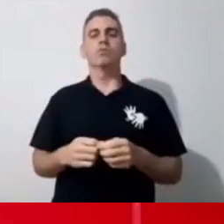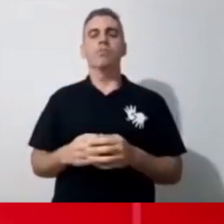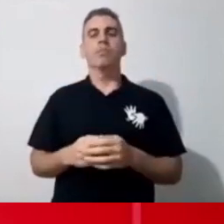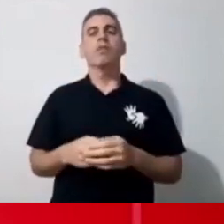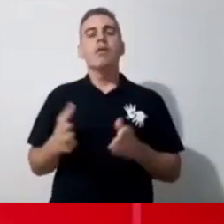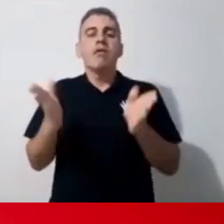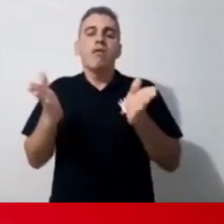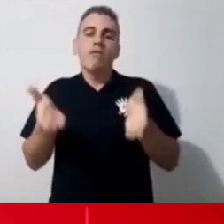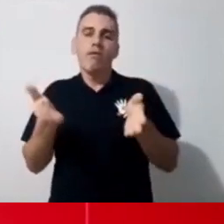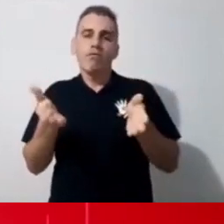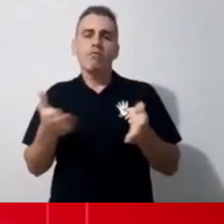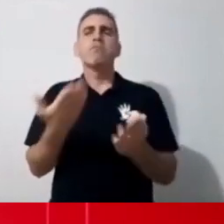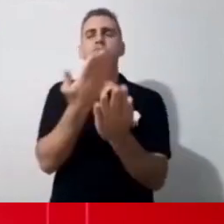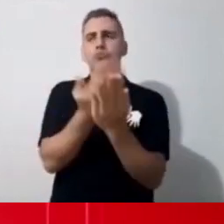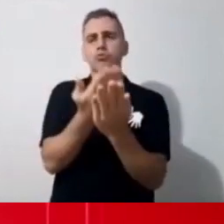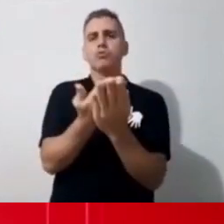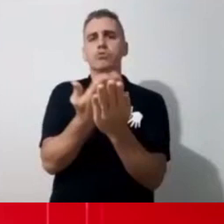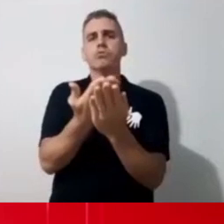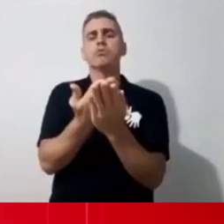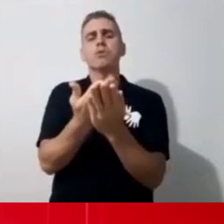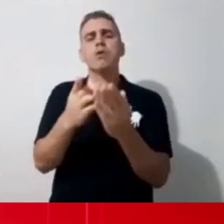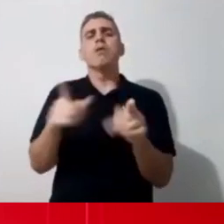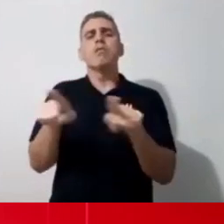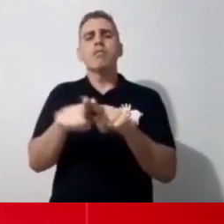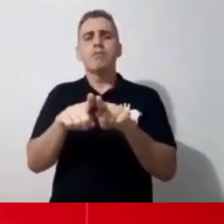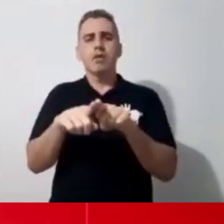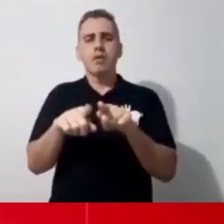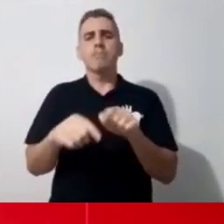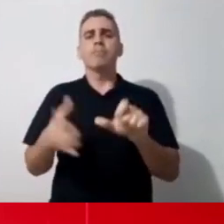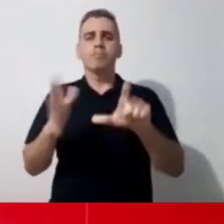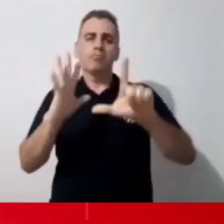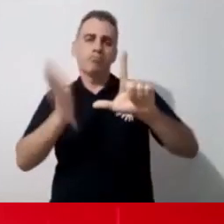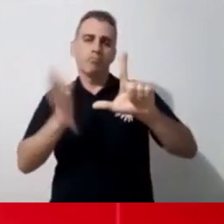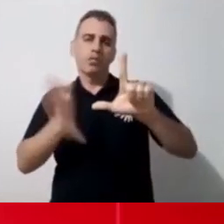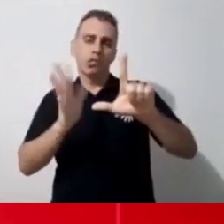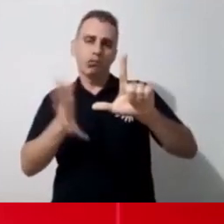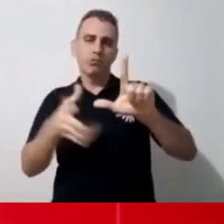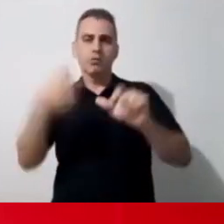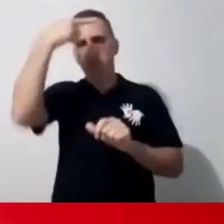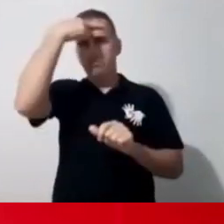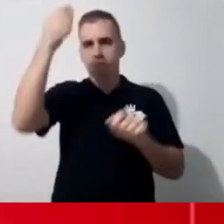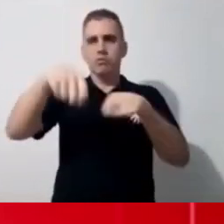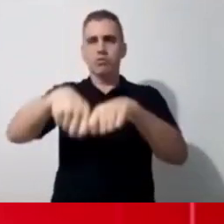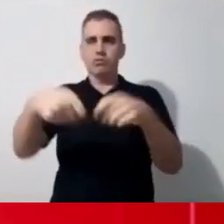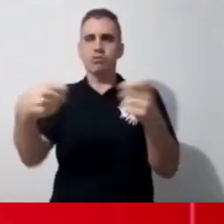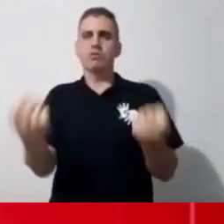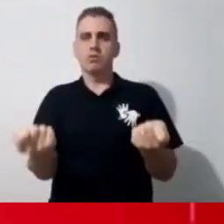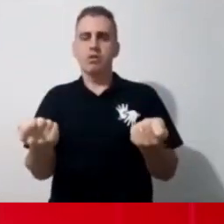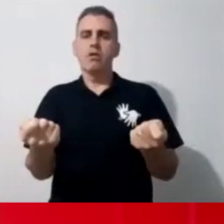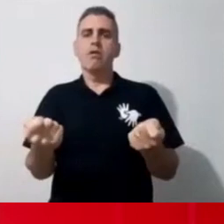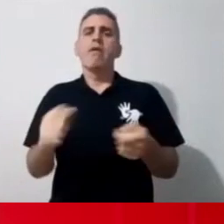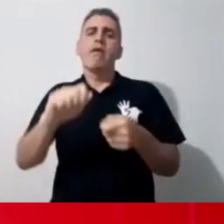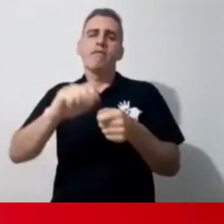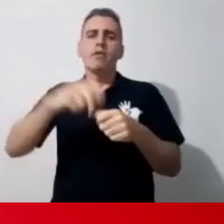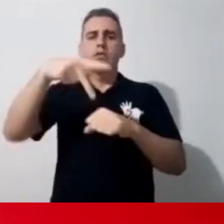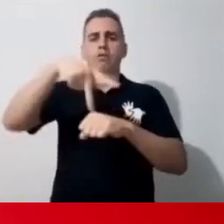estudando a minha segunda graduação em letras libras e faço uma pós na surdez, na área da surdez.